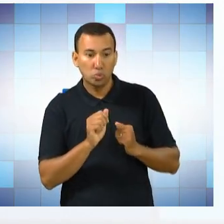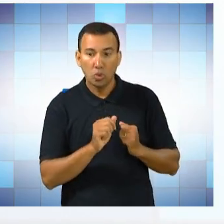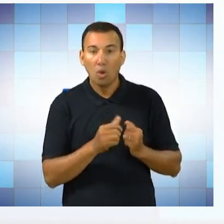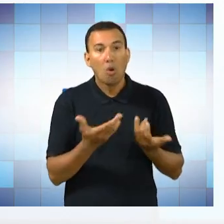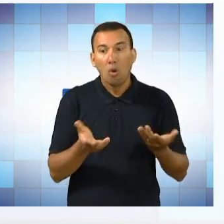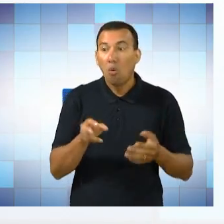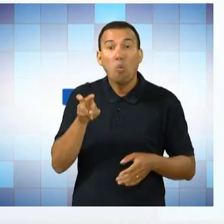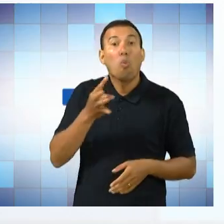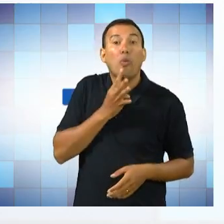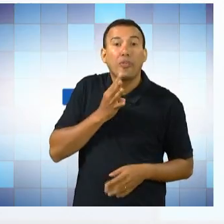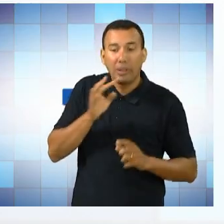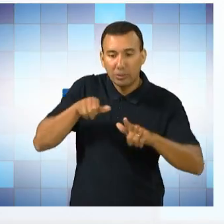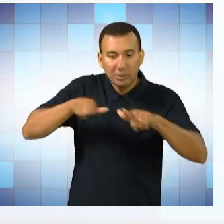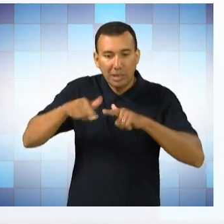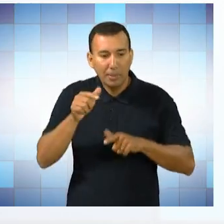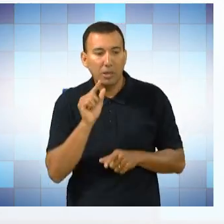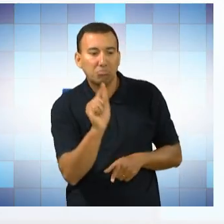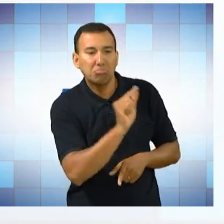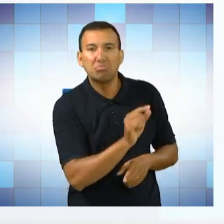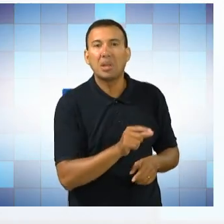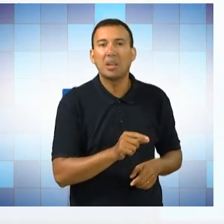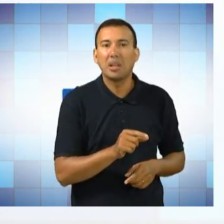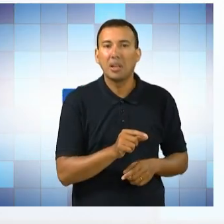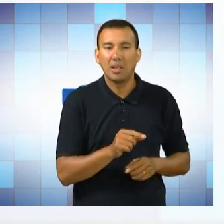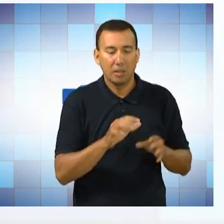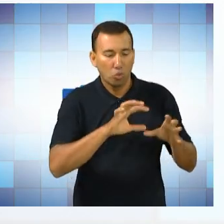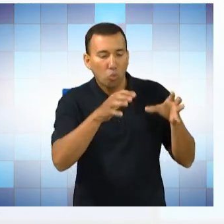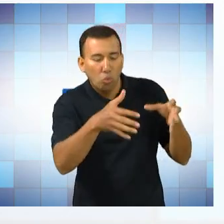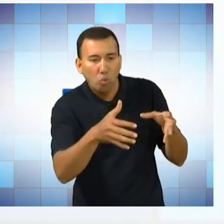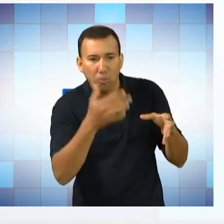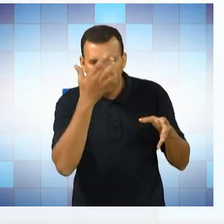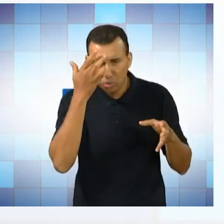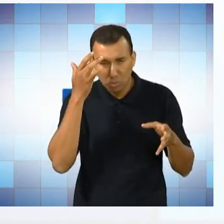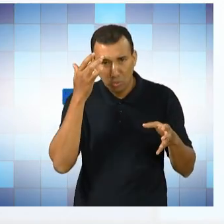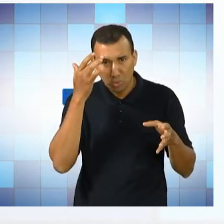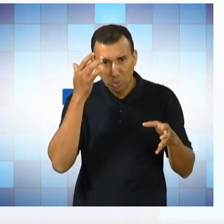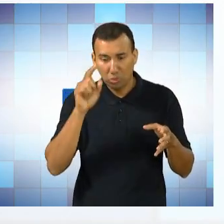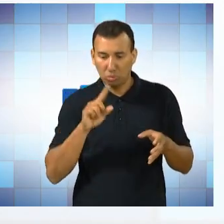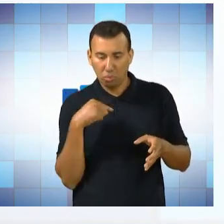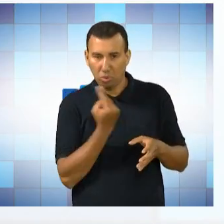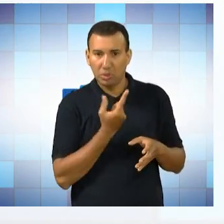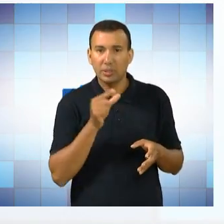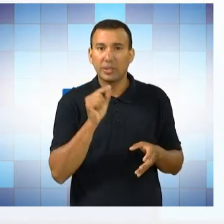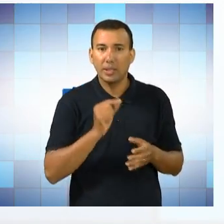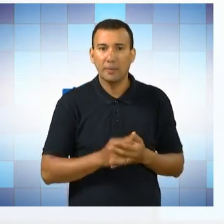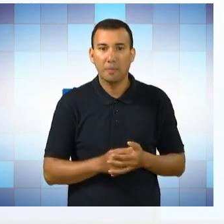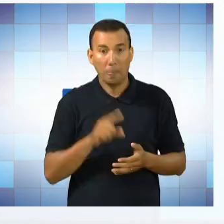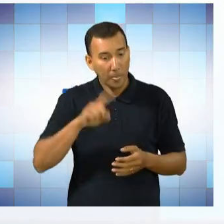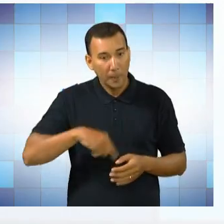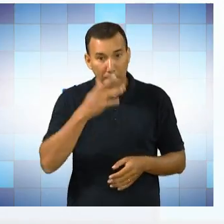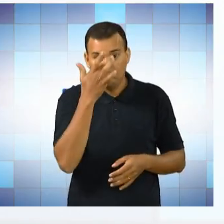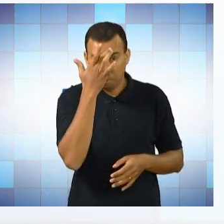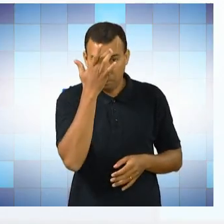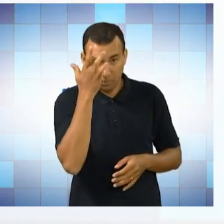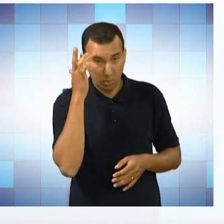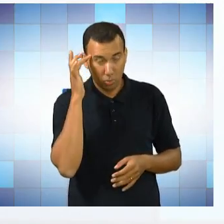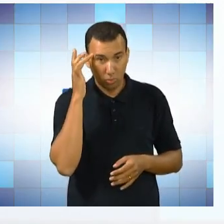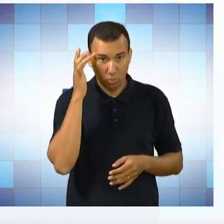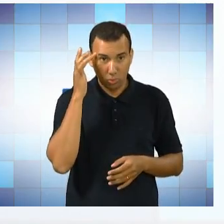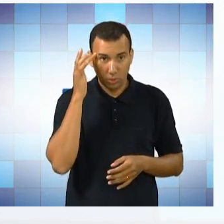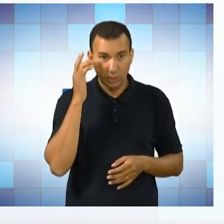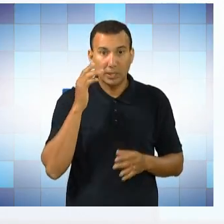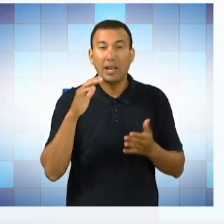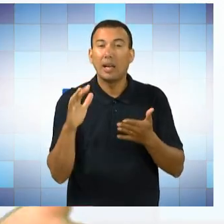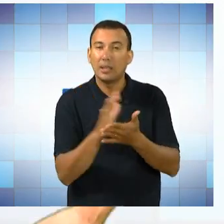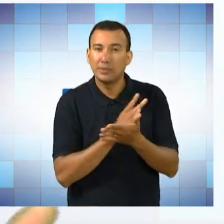que já conhecem o trabalho desde muito tempo, o trabalho que a gente desenvolve, essas pessoas, de